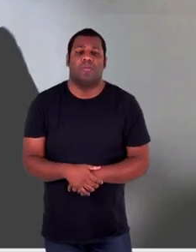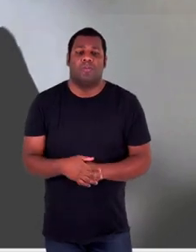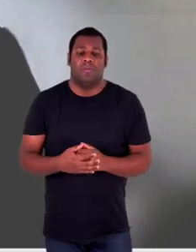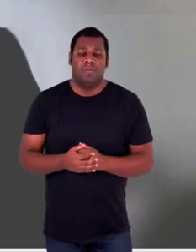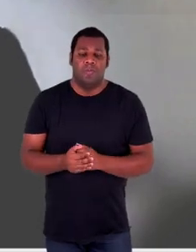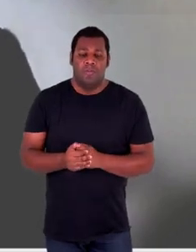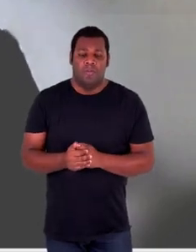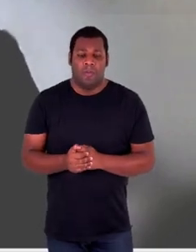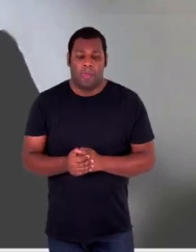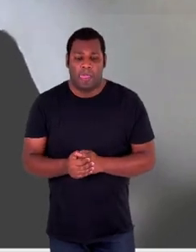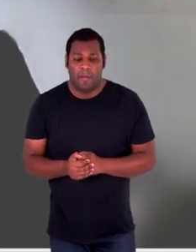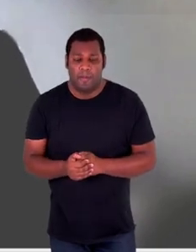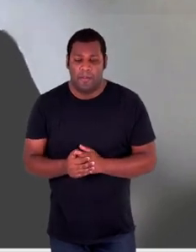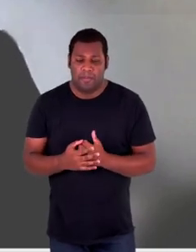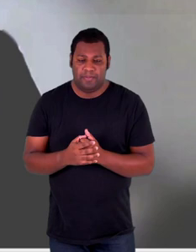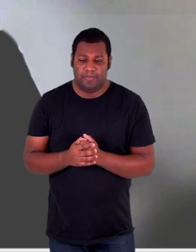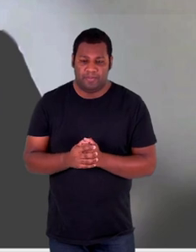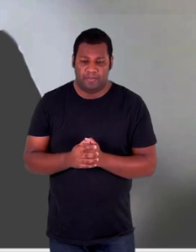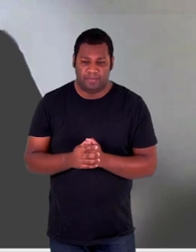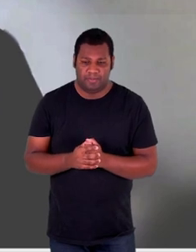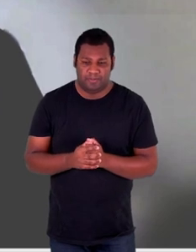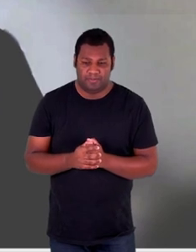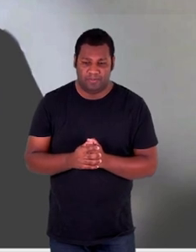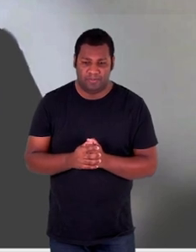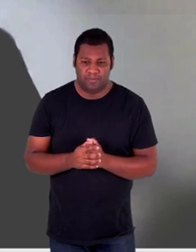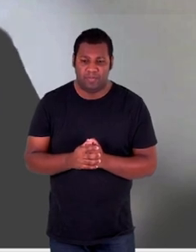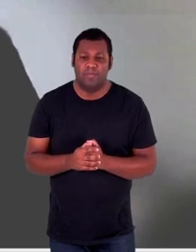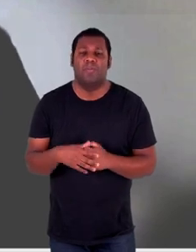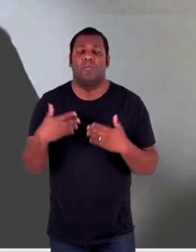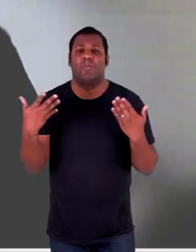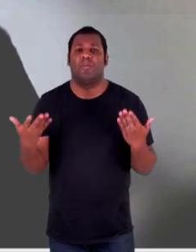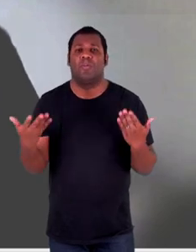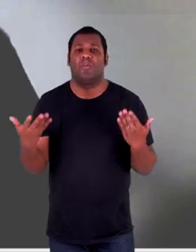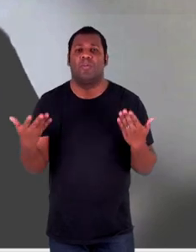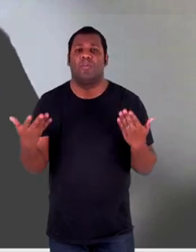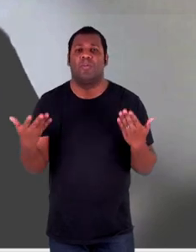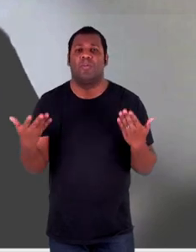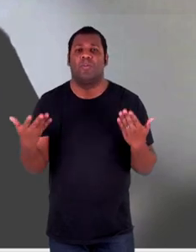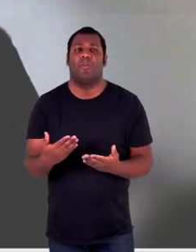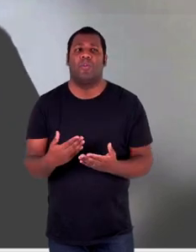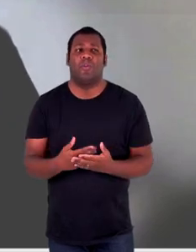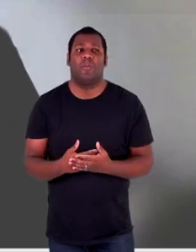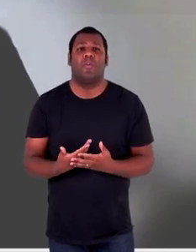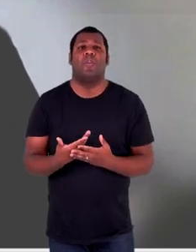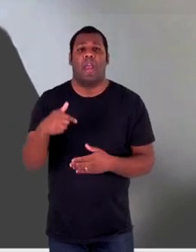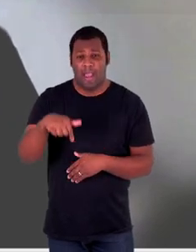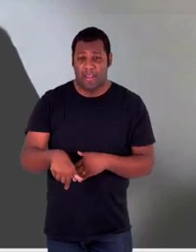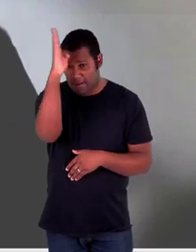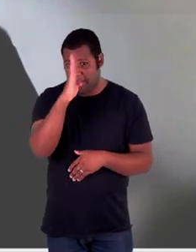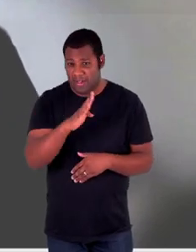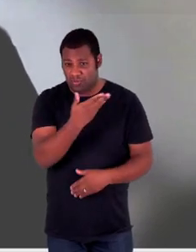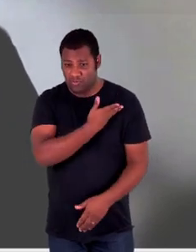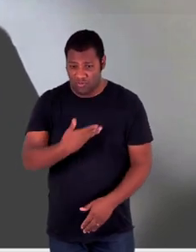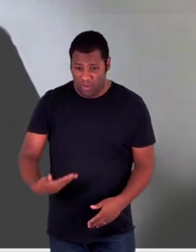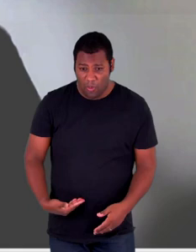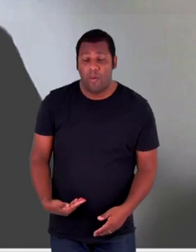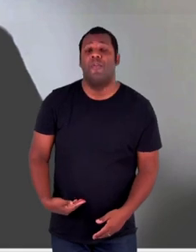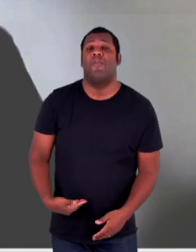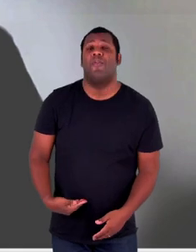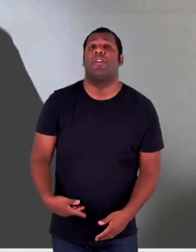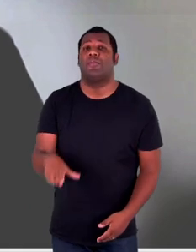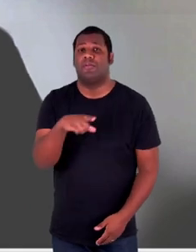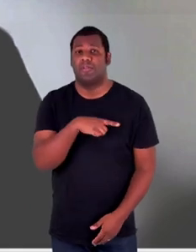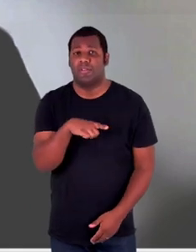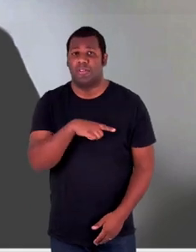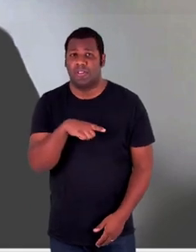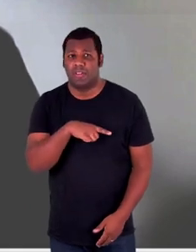como podem perceber uma fala bem simples no sentido de que um, o Estado brasileiro dispõe de institucionalidade, não vou